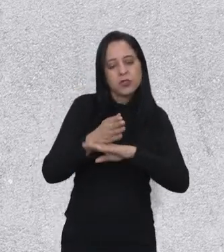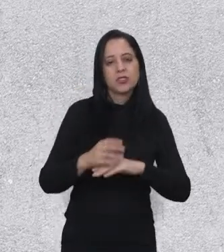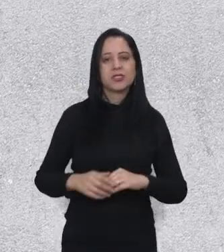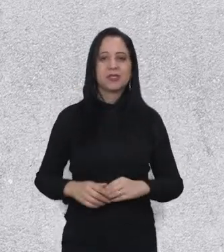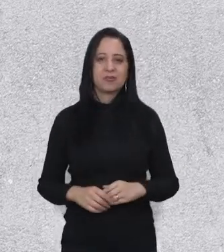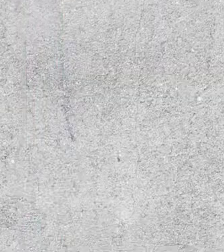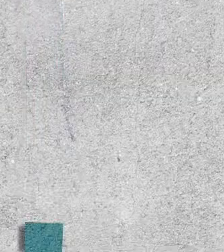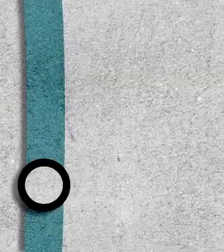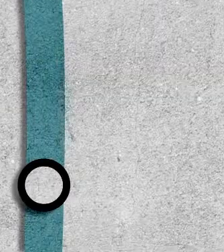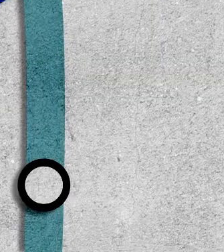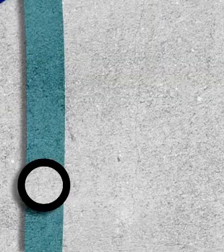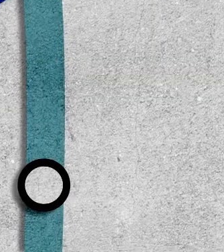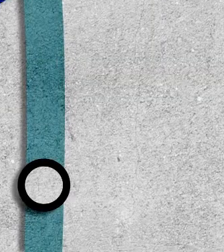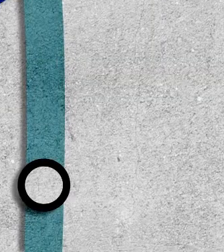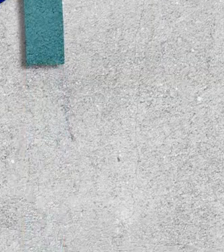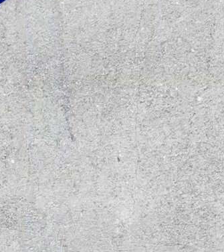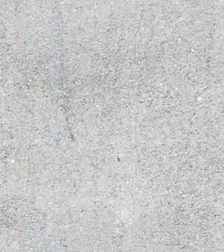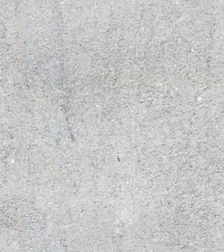principal.